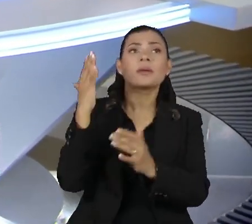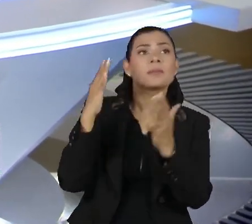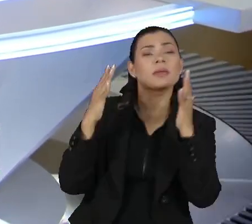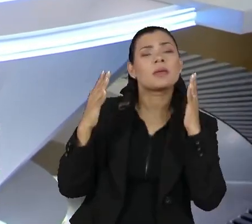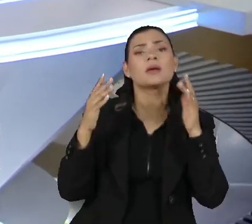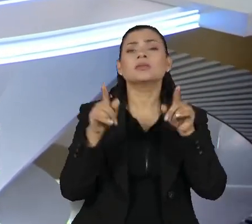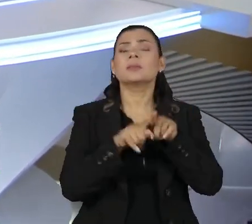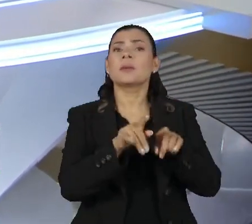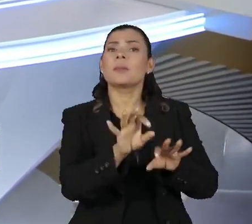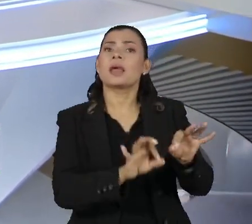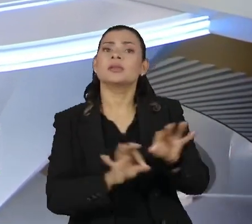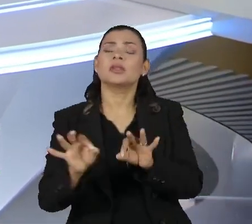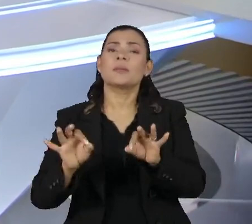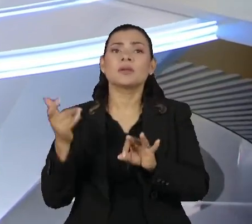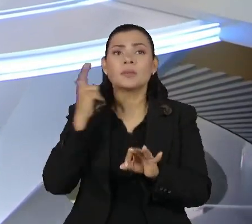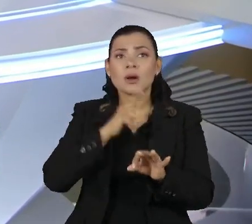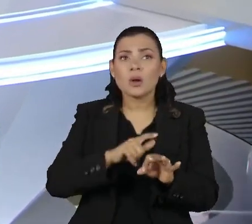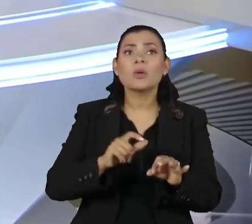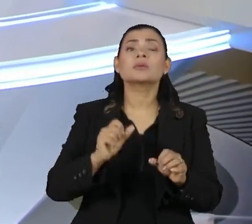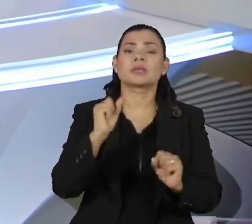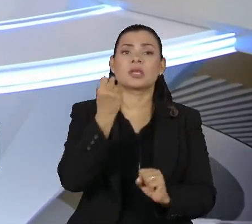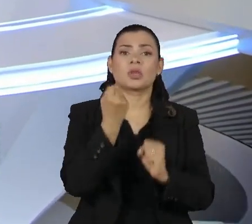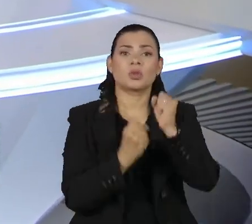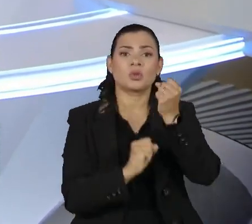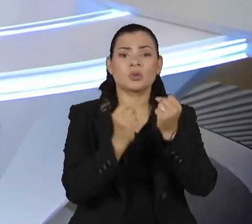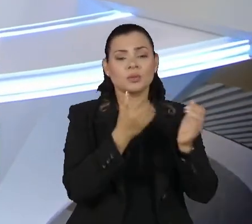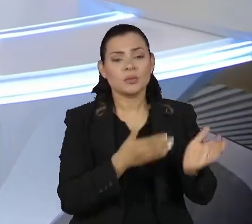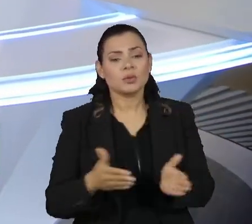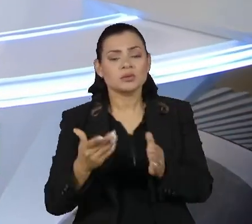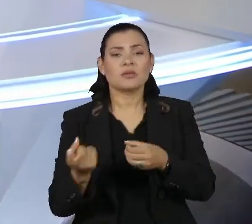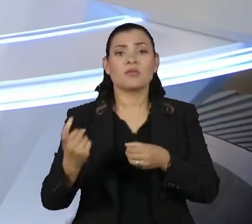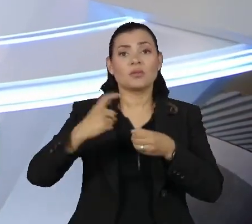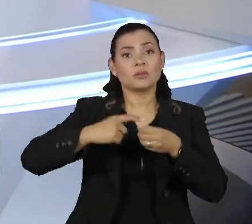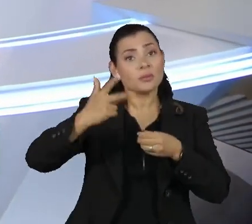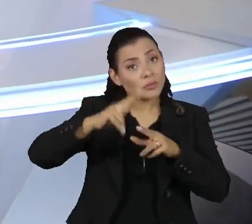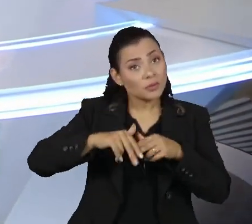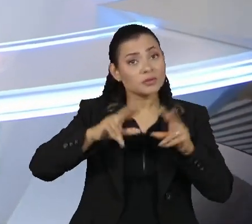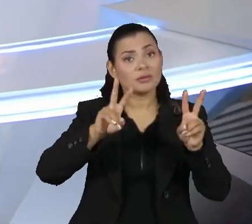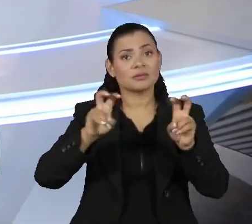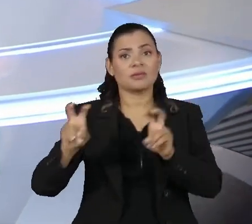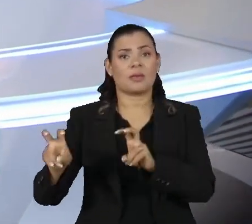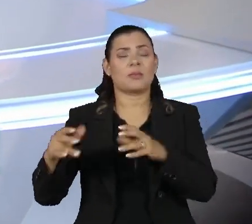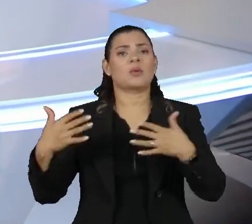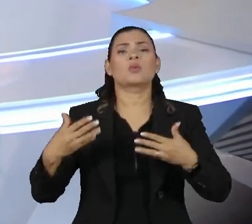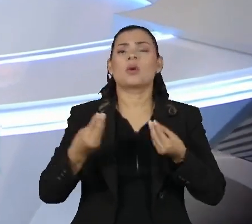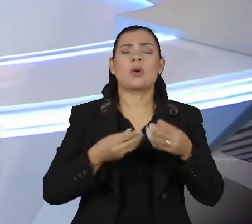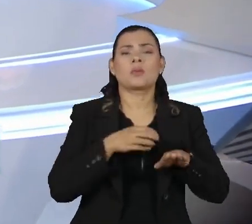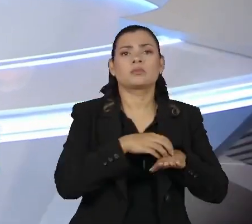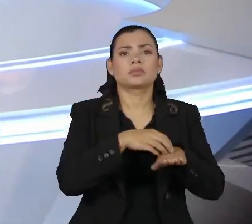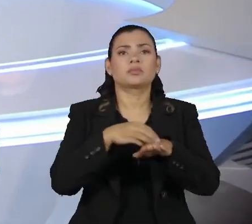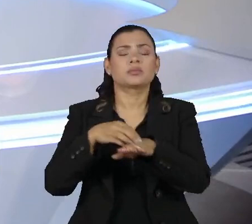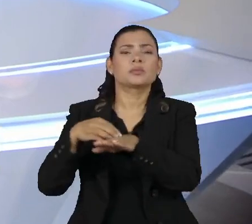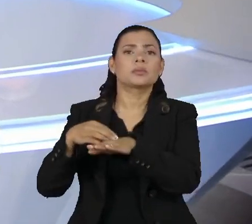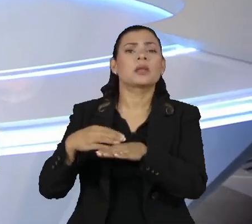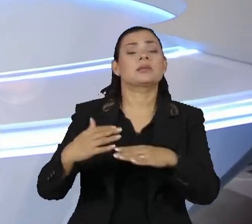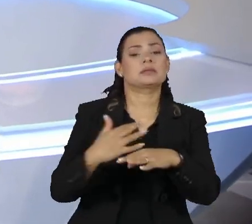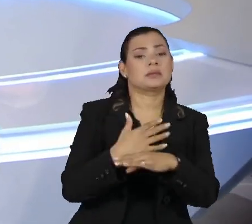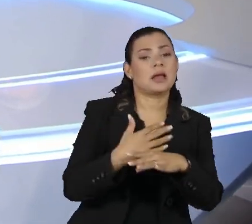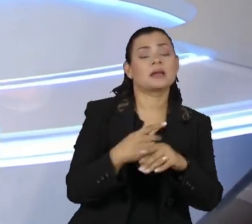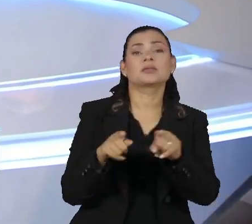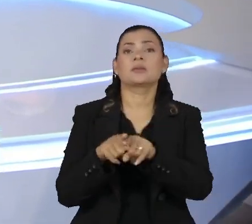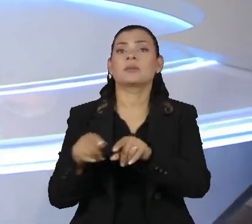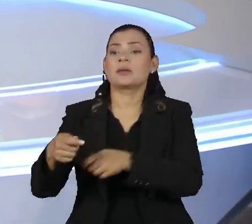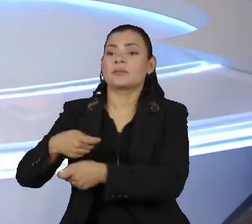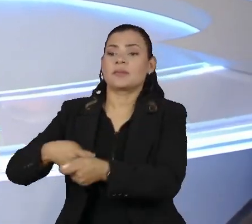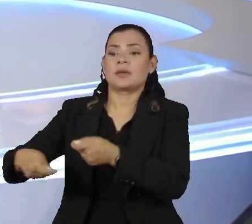e o planejamento para a recuperação industrial sustentável agitam a discussão sobre mobilidade urbana e mercado. Sobre esses